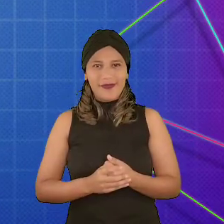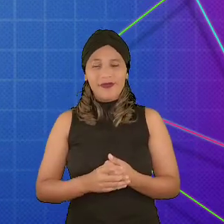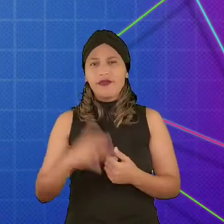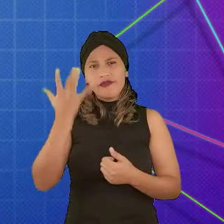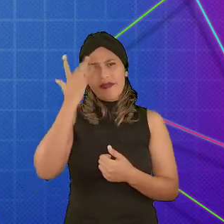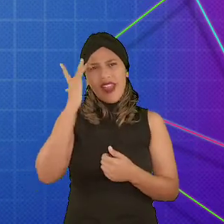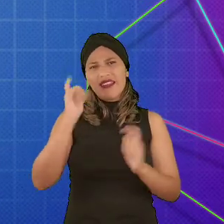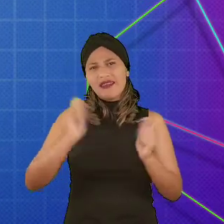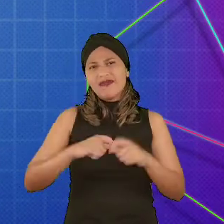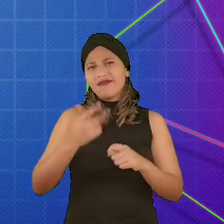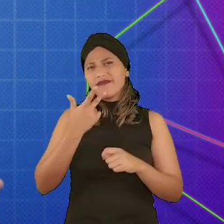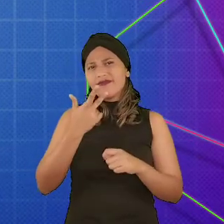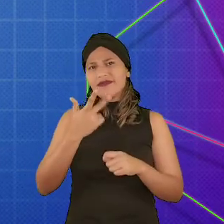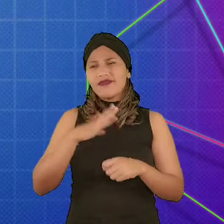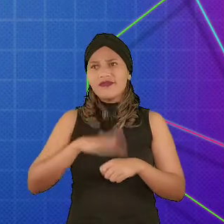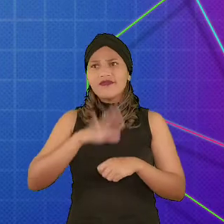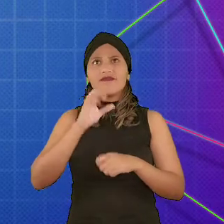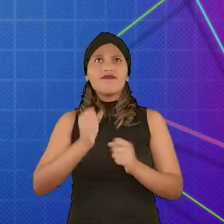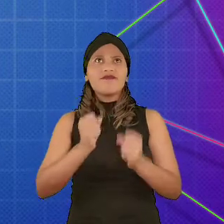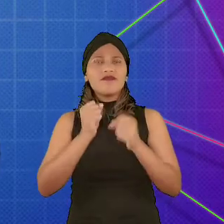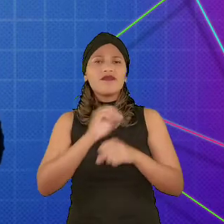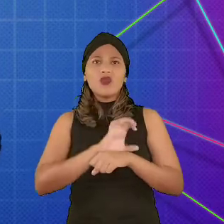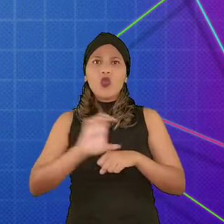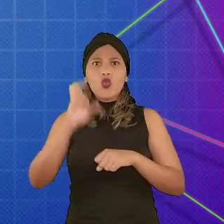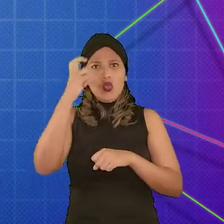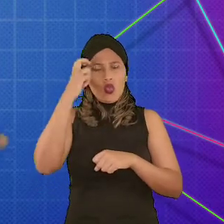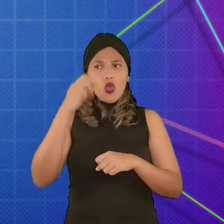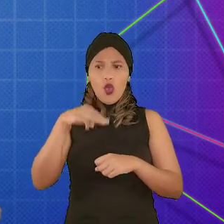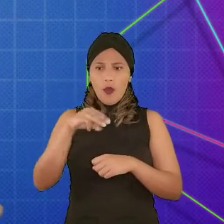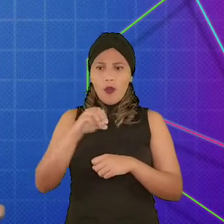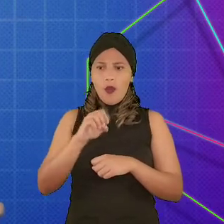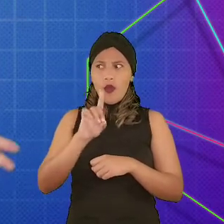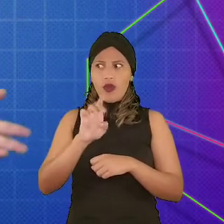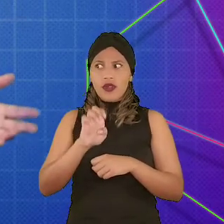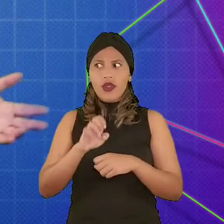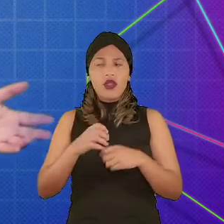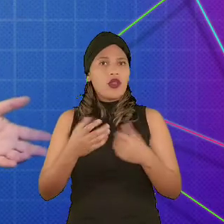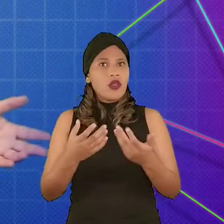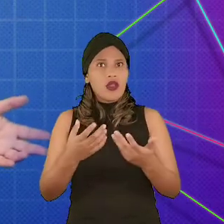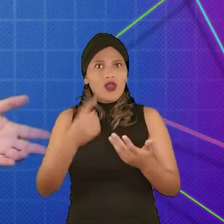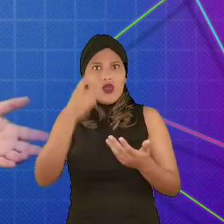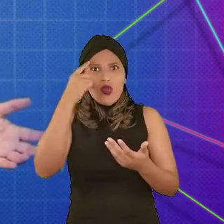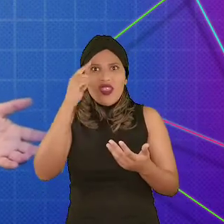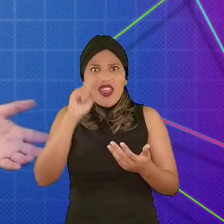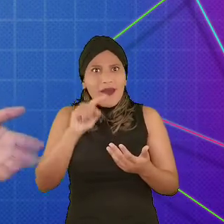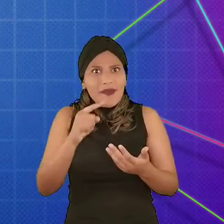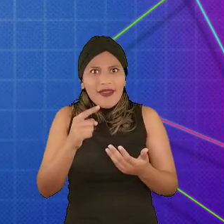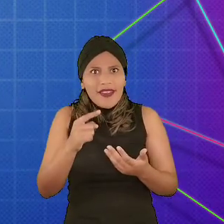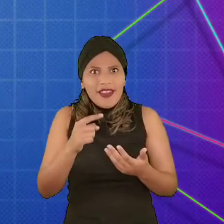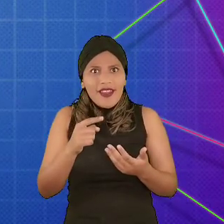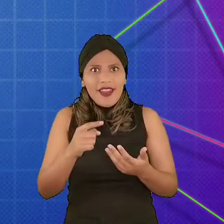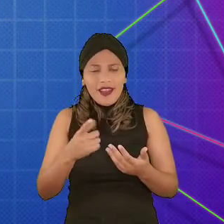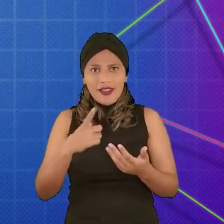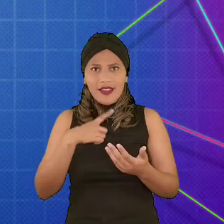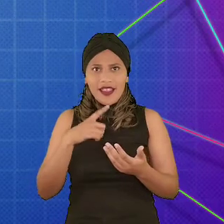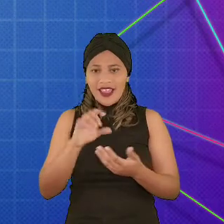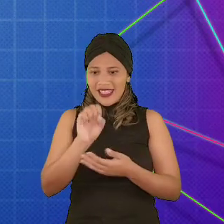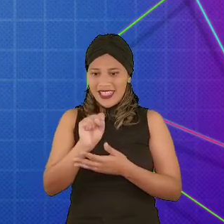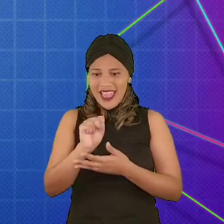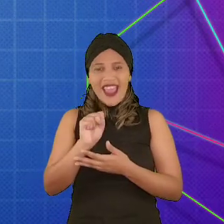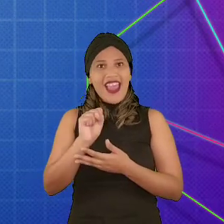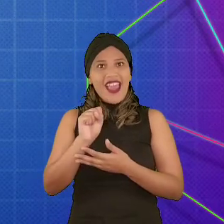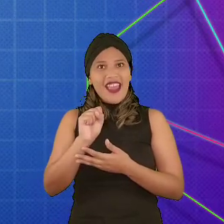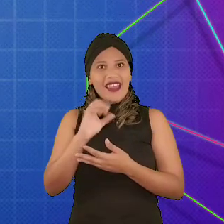Acho que eu posso dizer que o jogo que mais marcou a cultura dos mods foi o Counter Strike. Não sabia que inicialmente o seu famoso CS